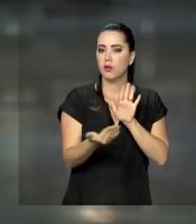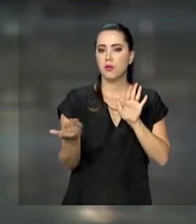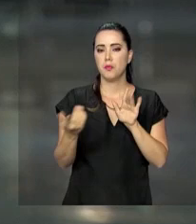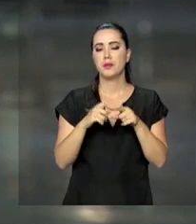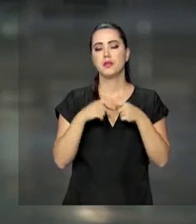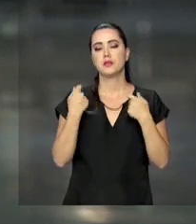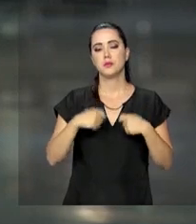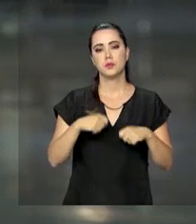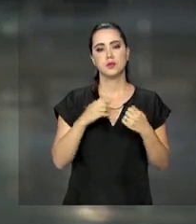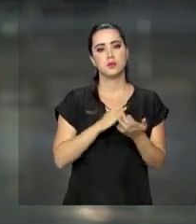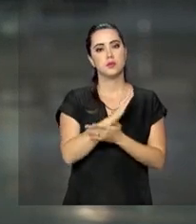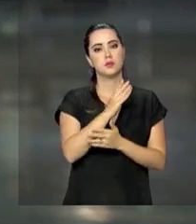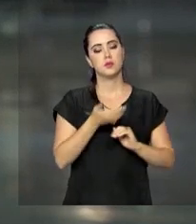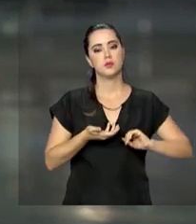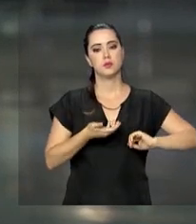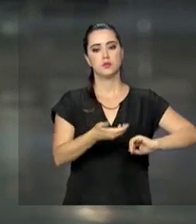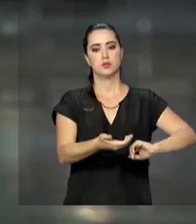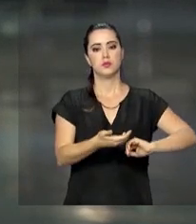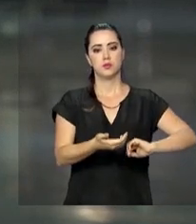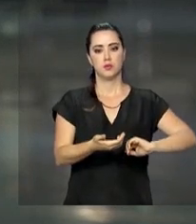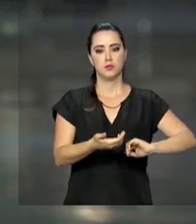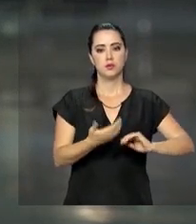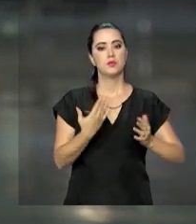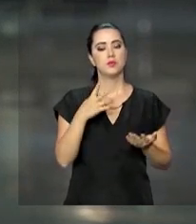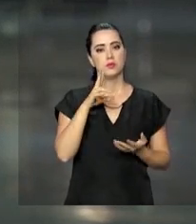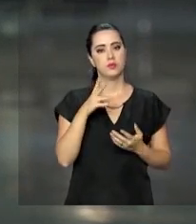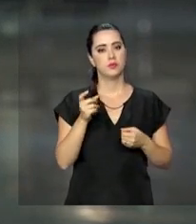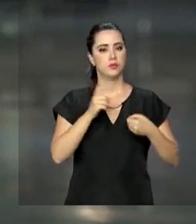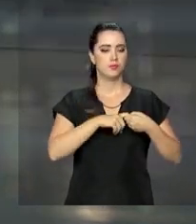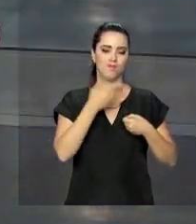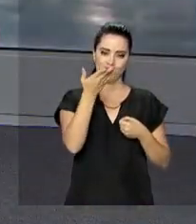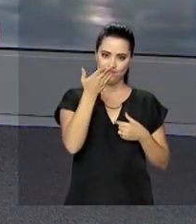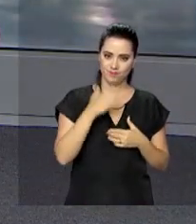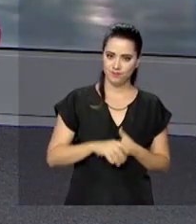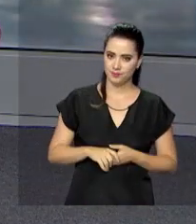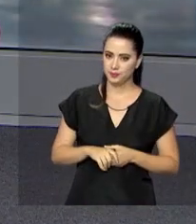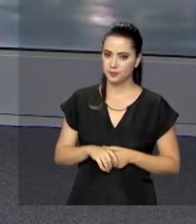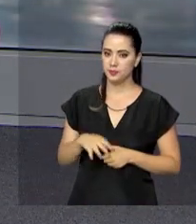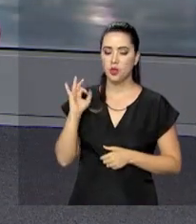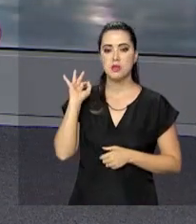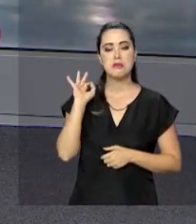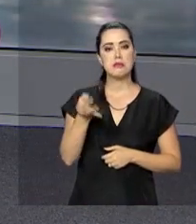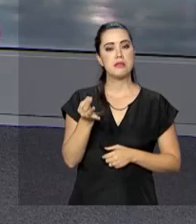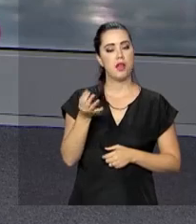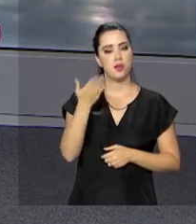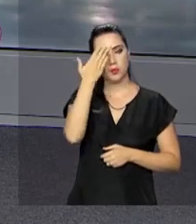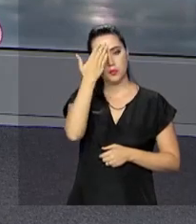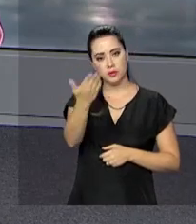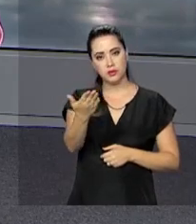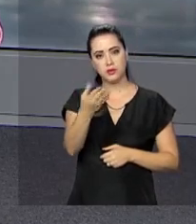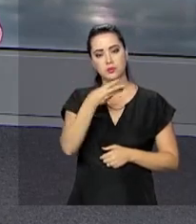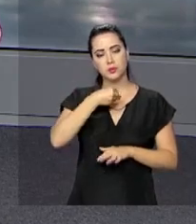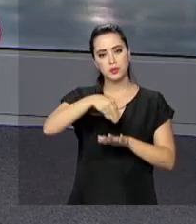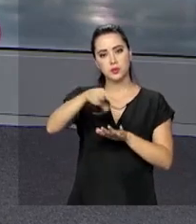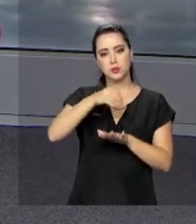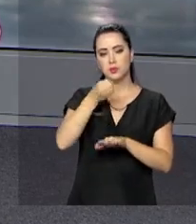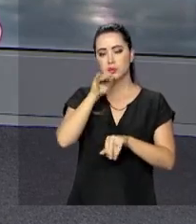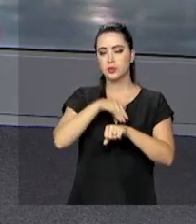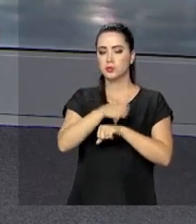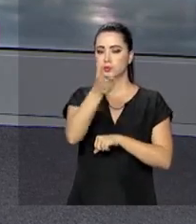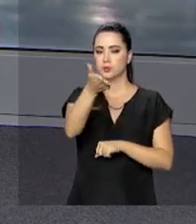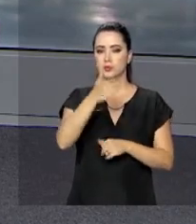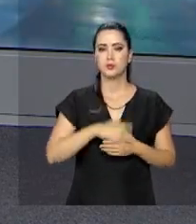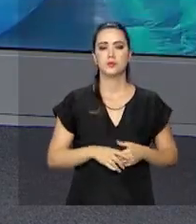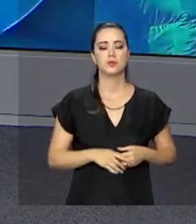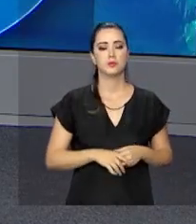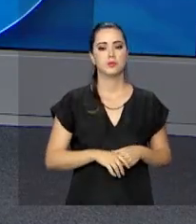mas precisam ser aprovadas pelo Congresso Nacional. Roberto, eu volto com você. Está ótimo. Obrigado, Dani, pelas informações. Boa noite para você.